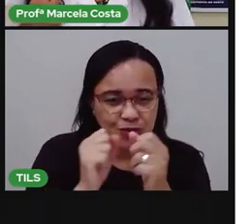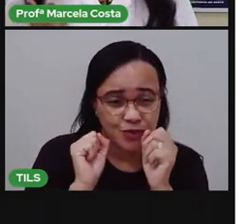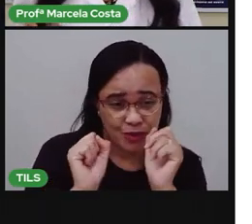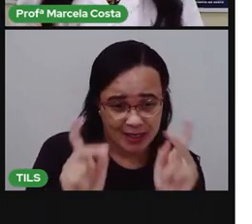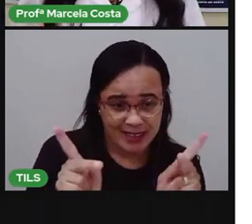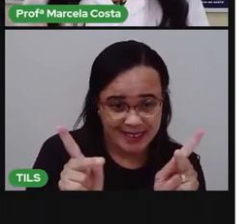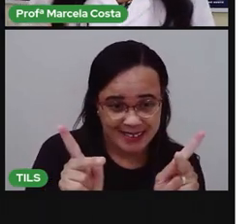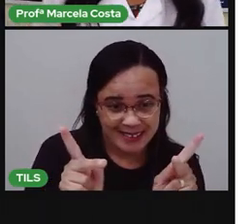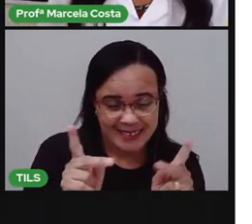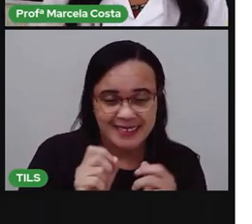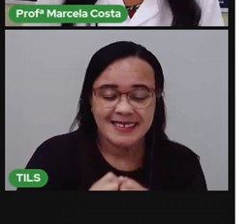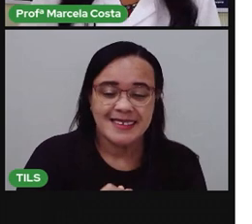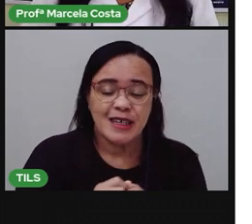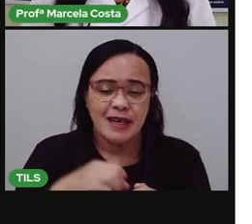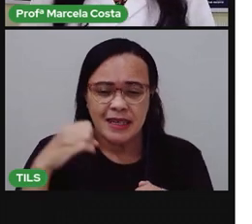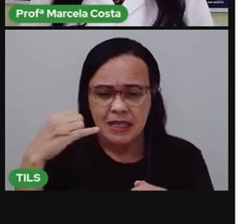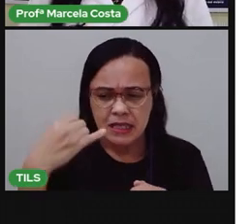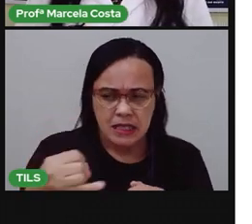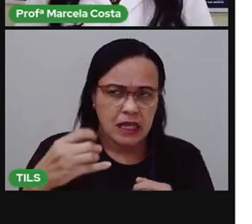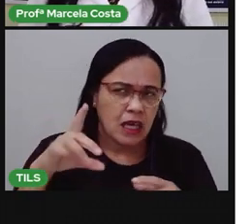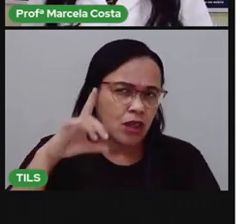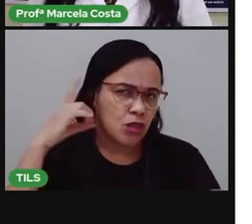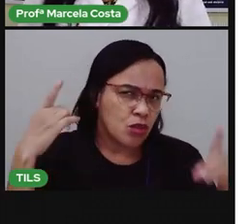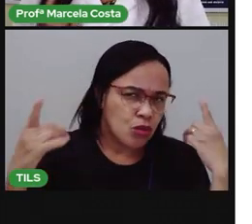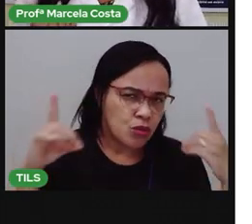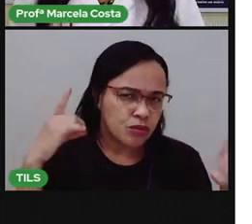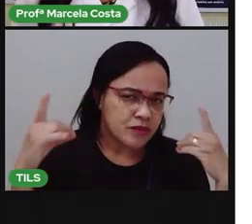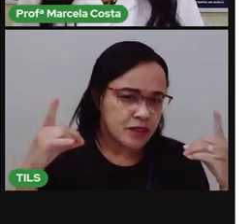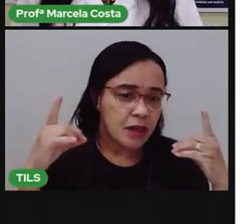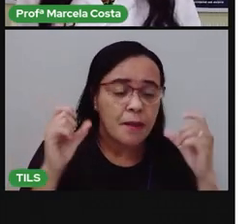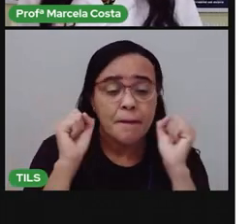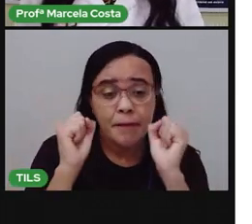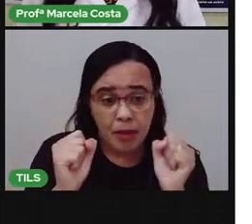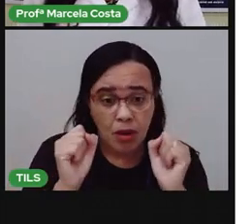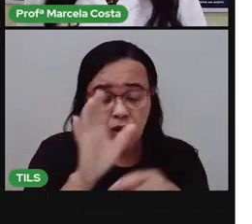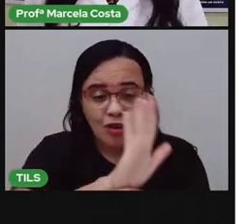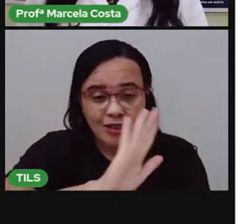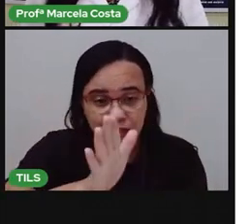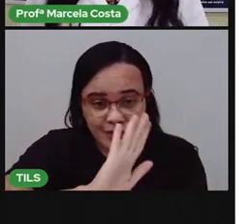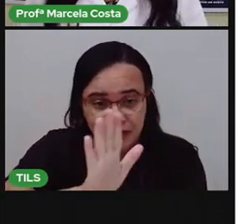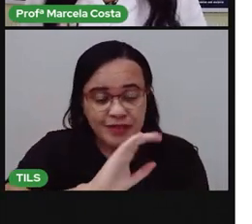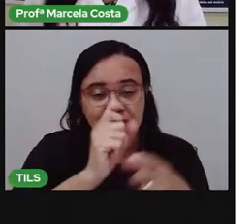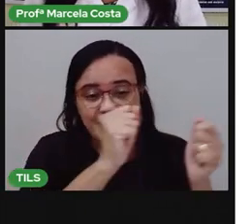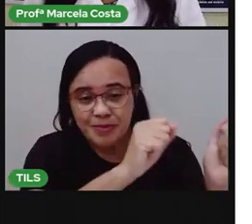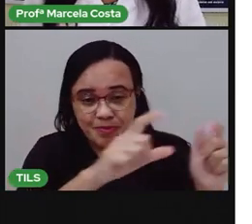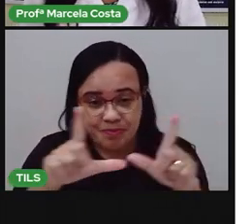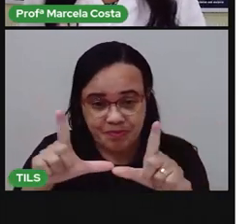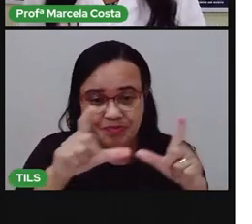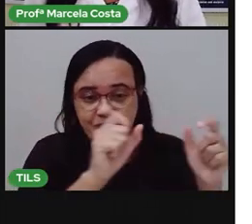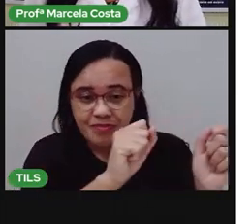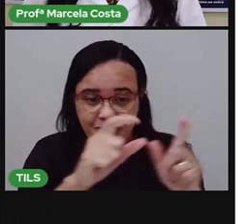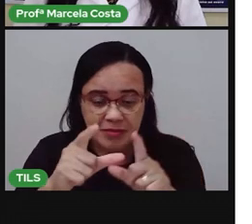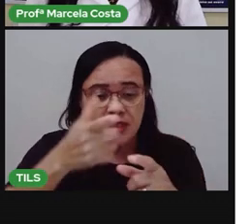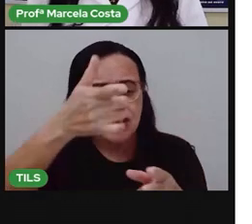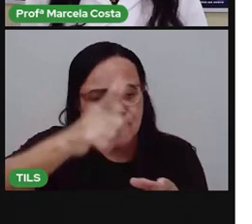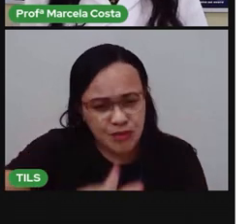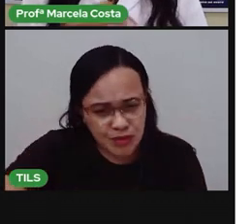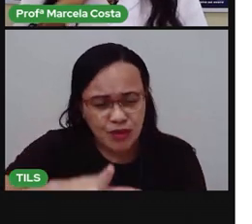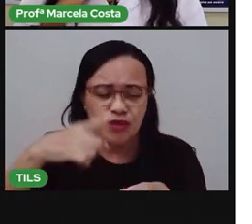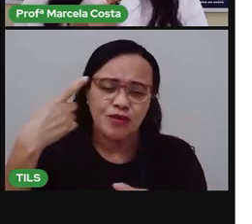Se ficou dúvida em relação a esse assunto, você pode assistir o vídeo novamente. Ele fica gravado aqui no canal.